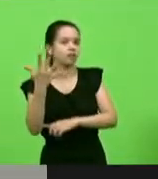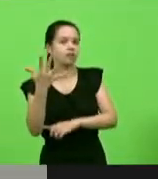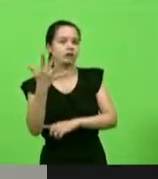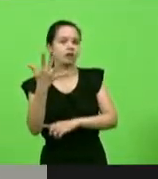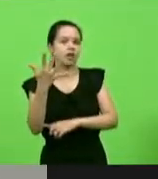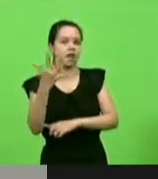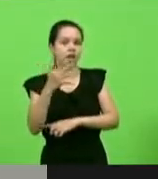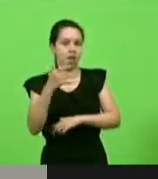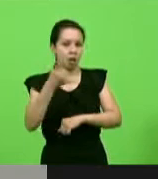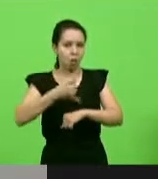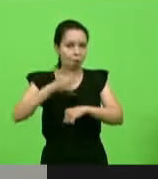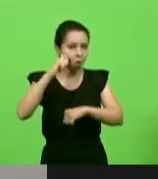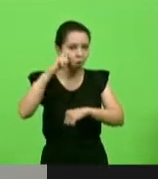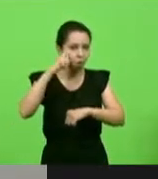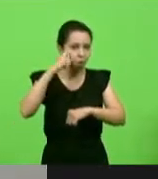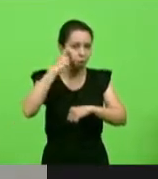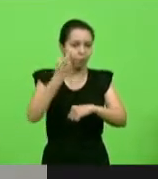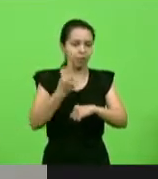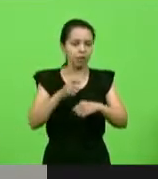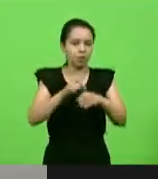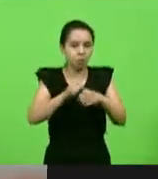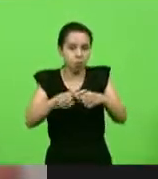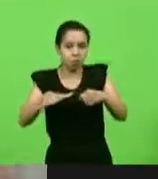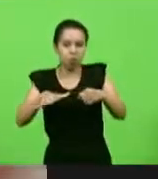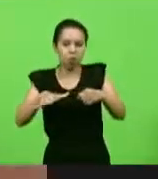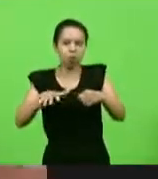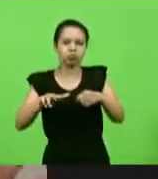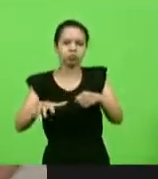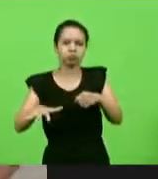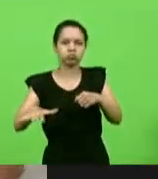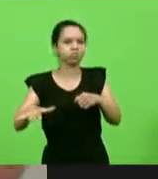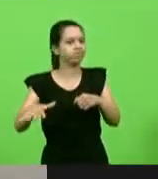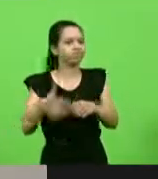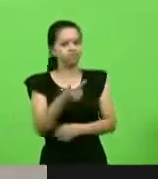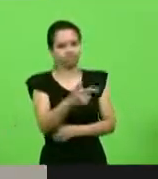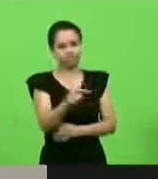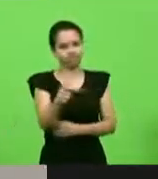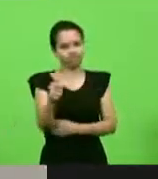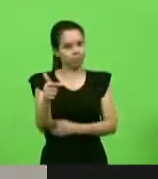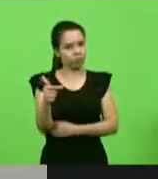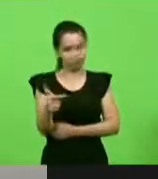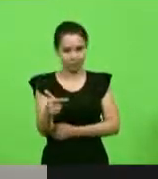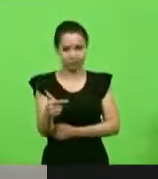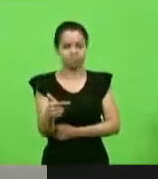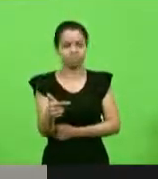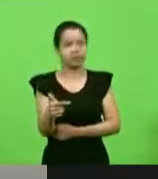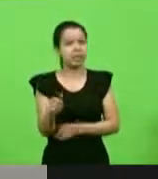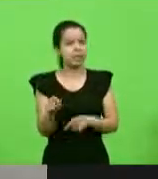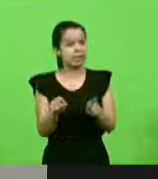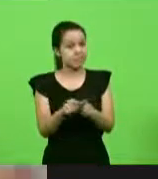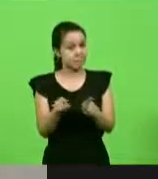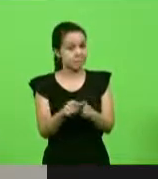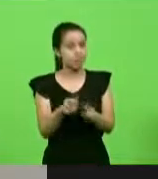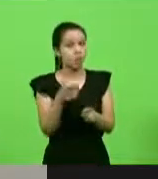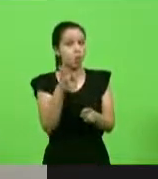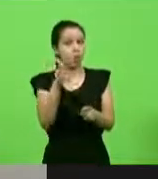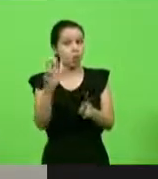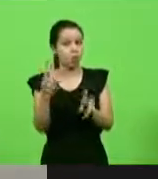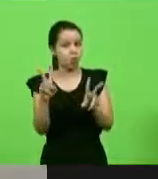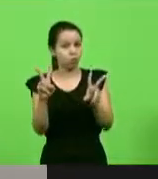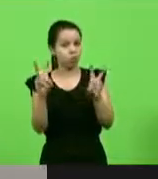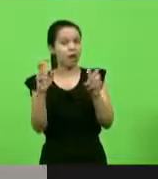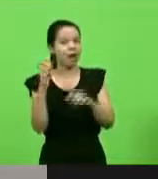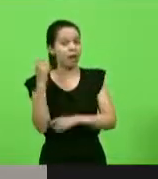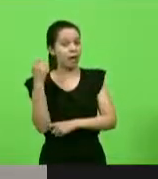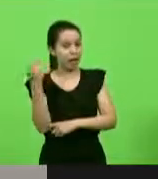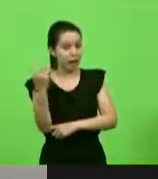nestas locais. E há uma questão ainda mais grave e que a gente tem que colocar